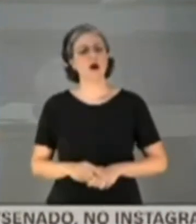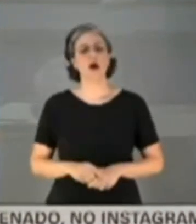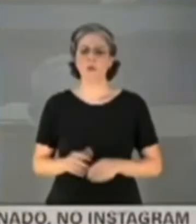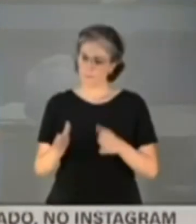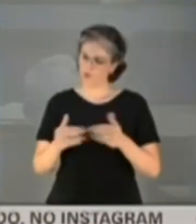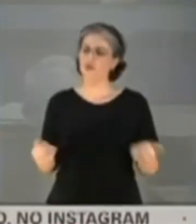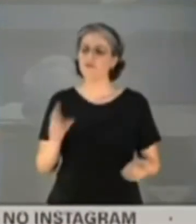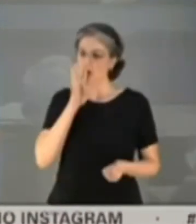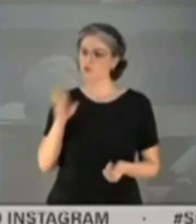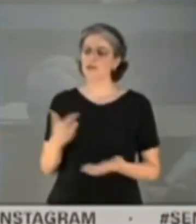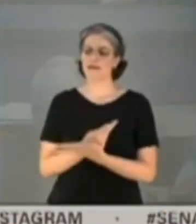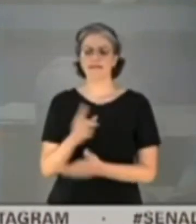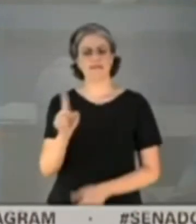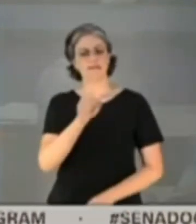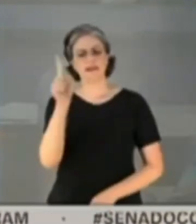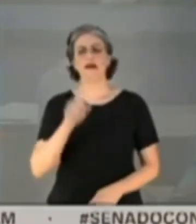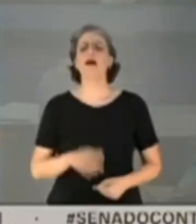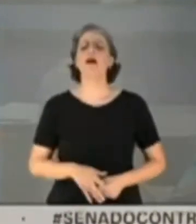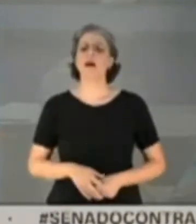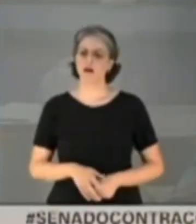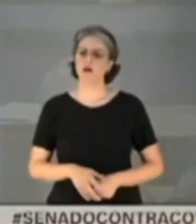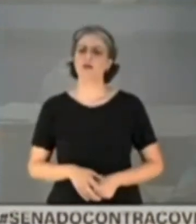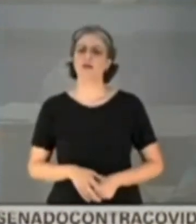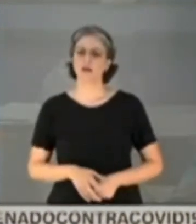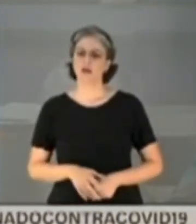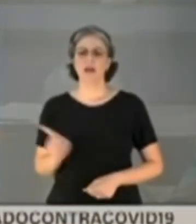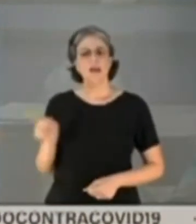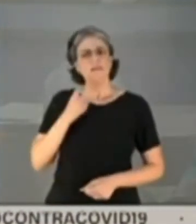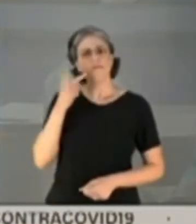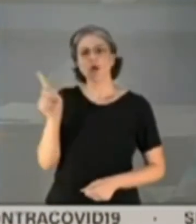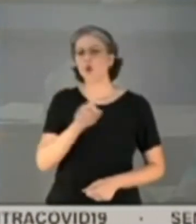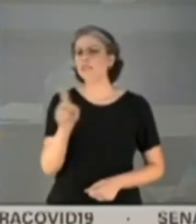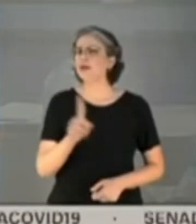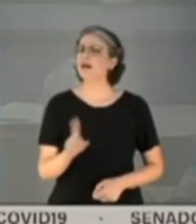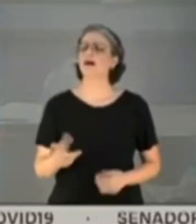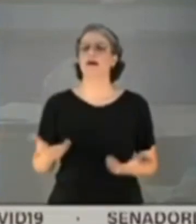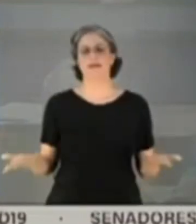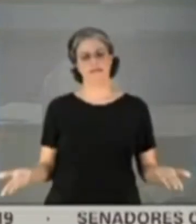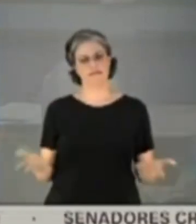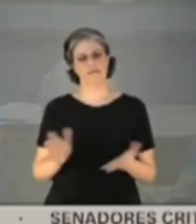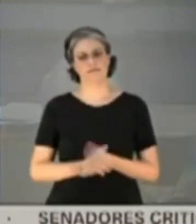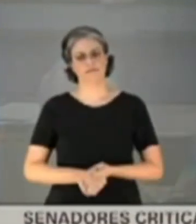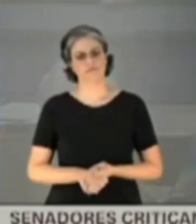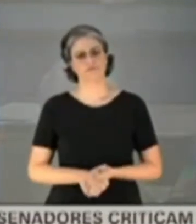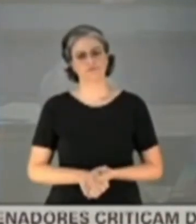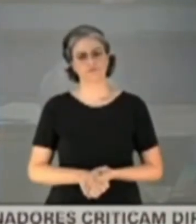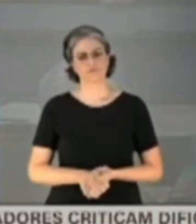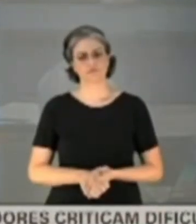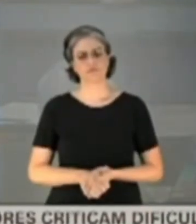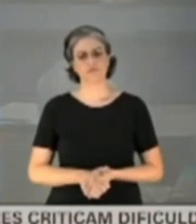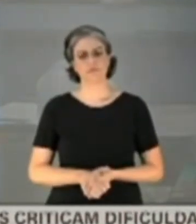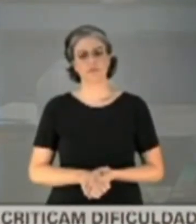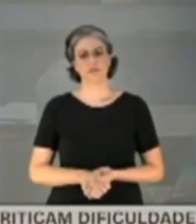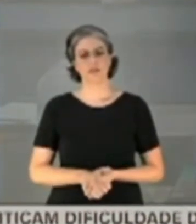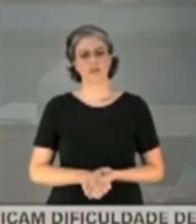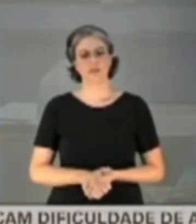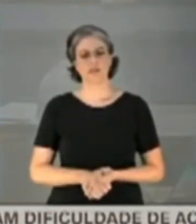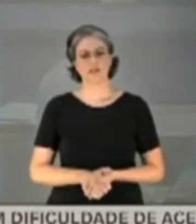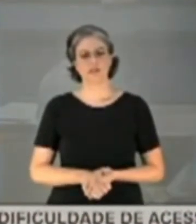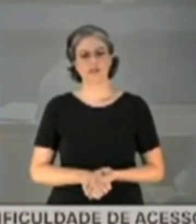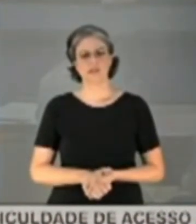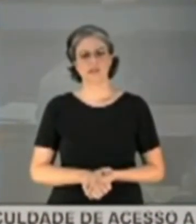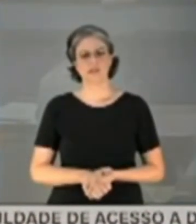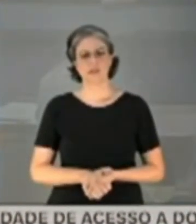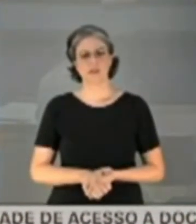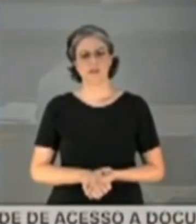isso não. Presidente. Ele falou a motivação não. Presidente. Espera aí. Presidente. É só repetir, gente. É o que